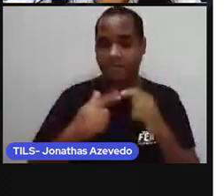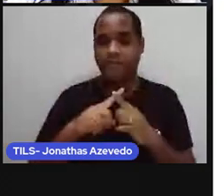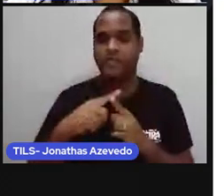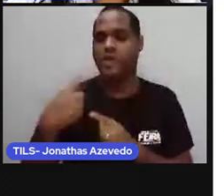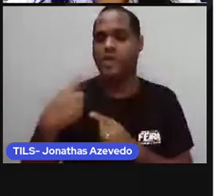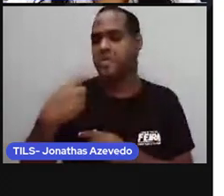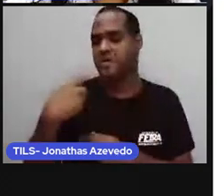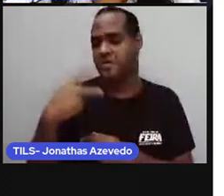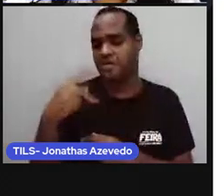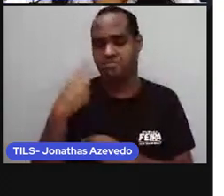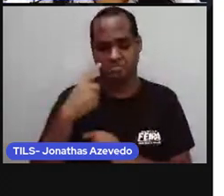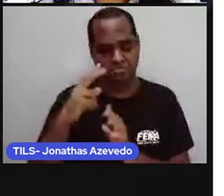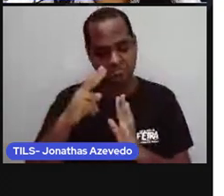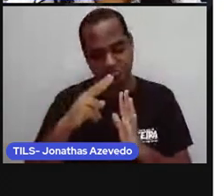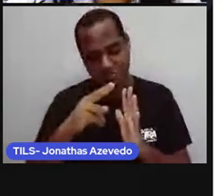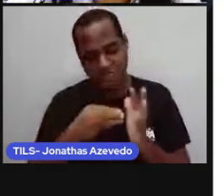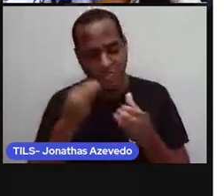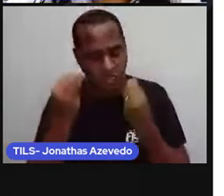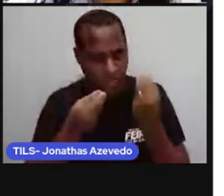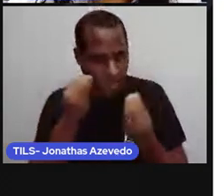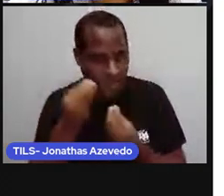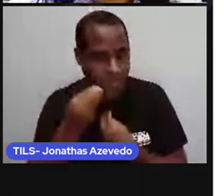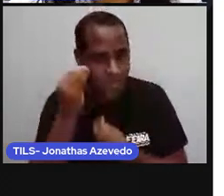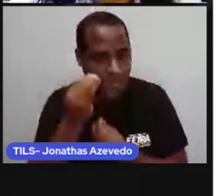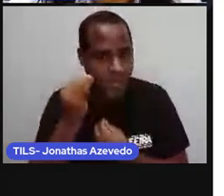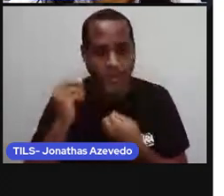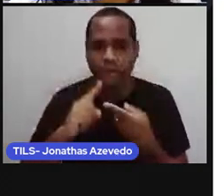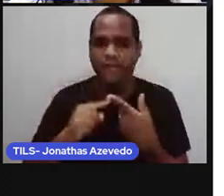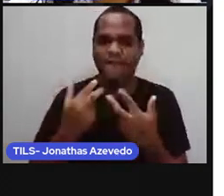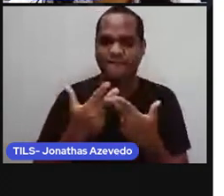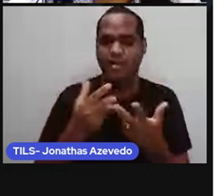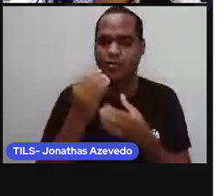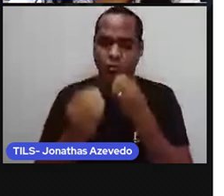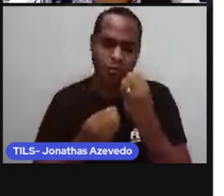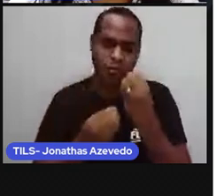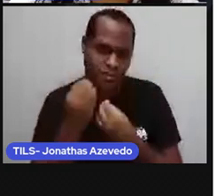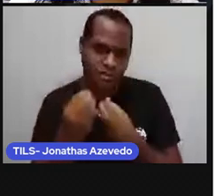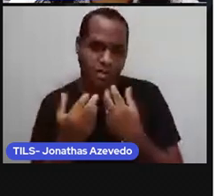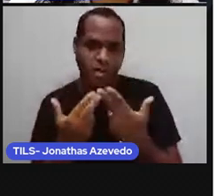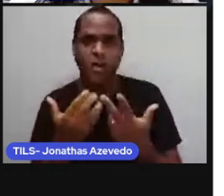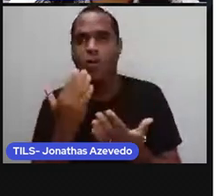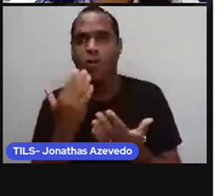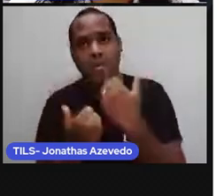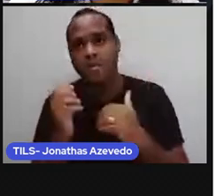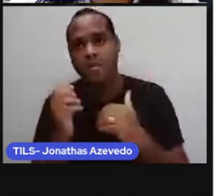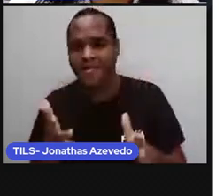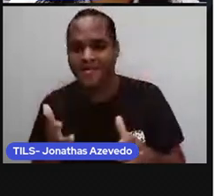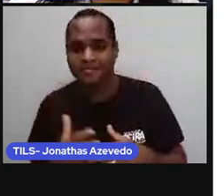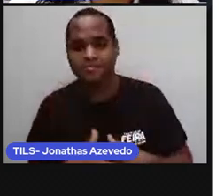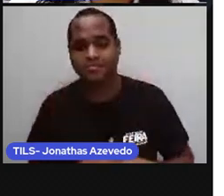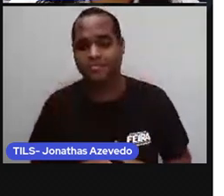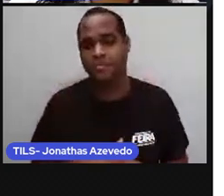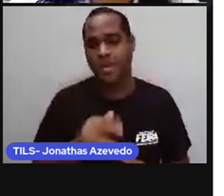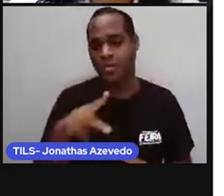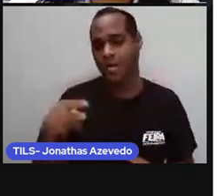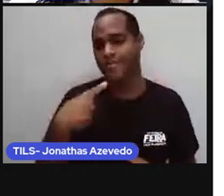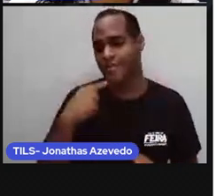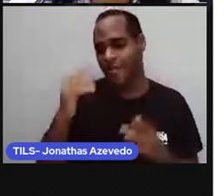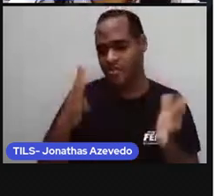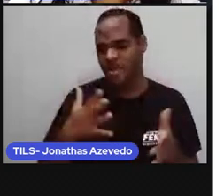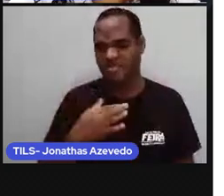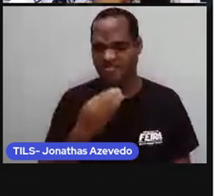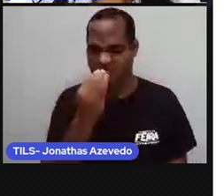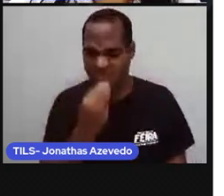primeira vez que você experimentou uma comida que você nunca tinha comido, a pró e se eu experimentei e não